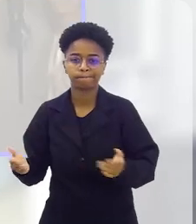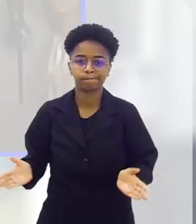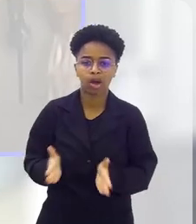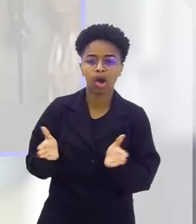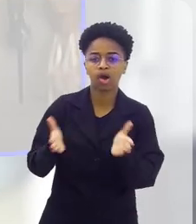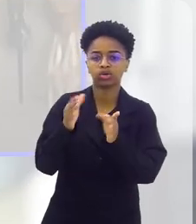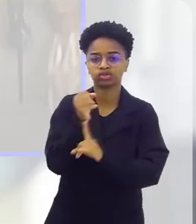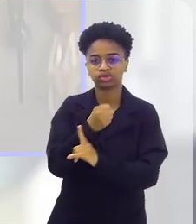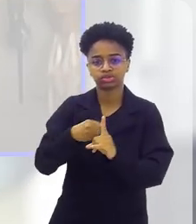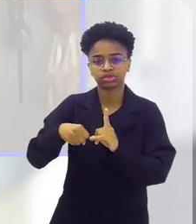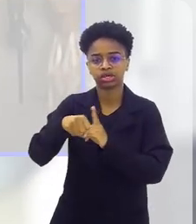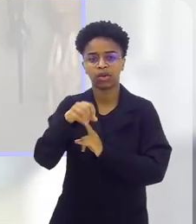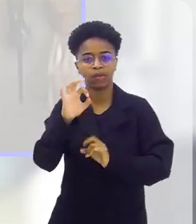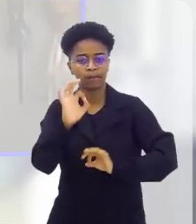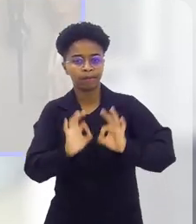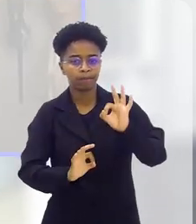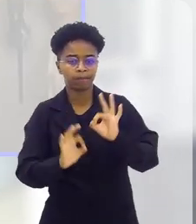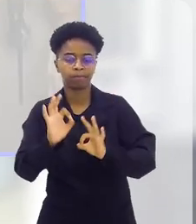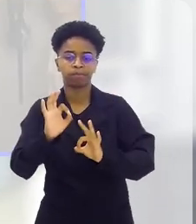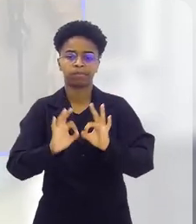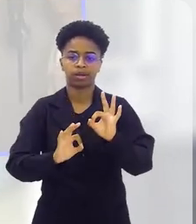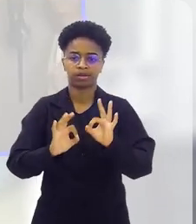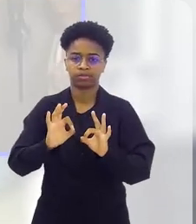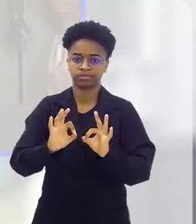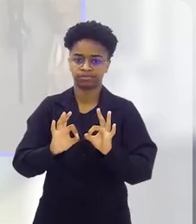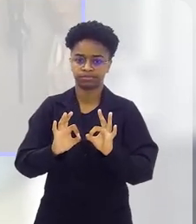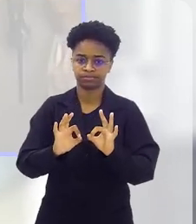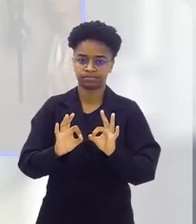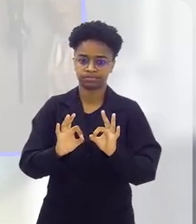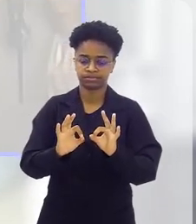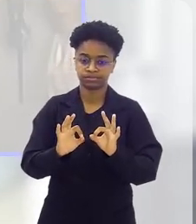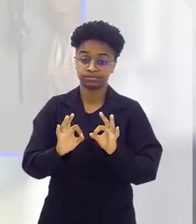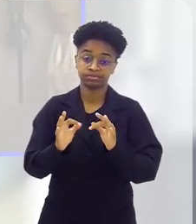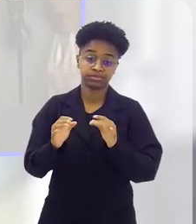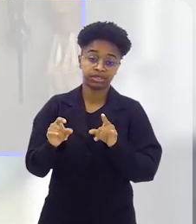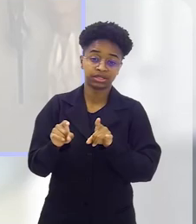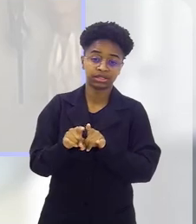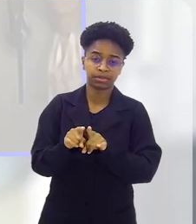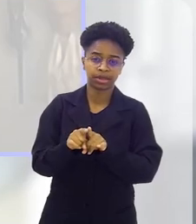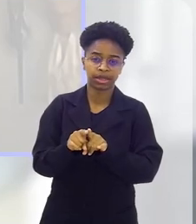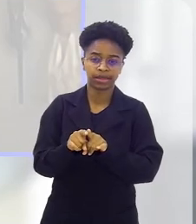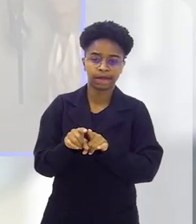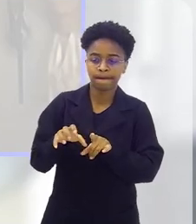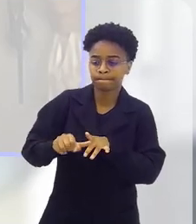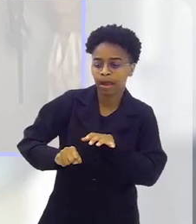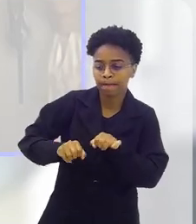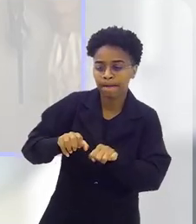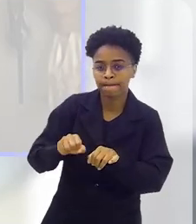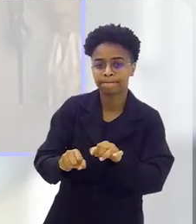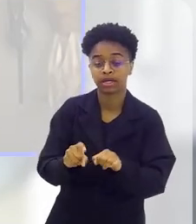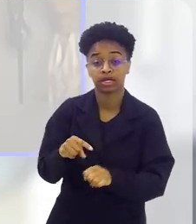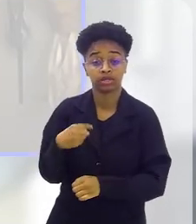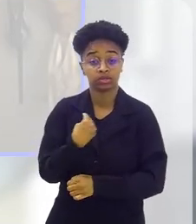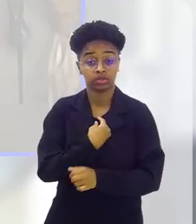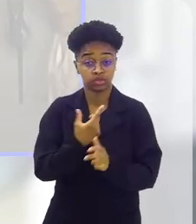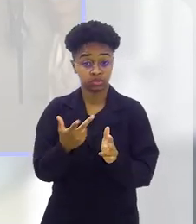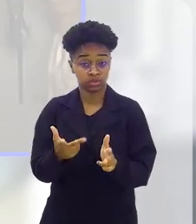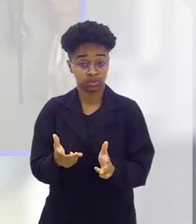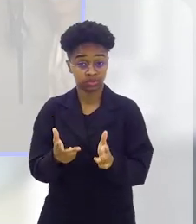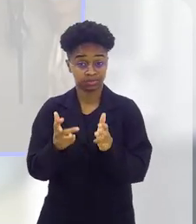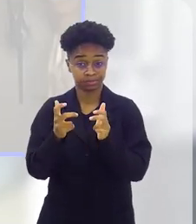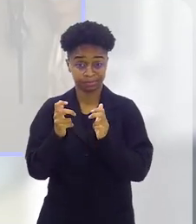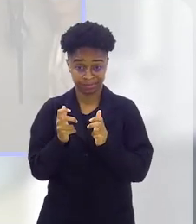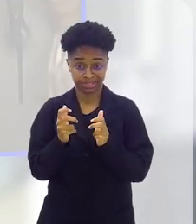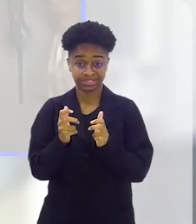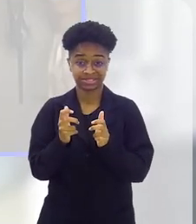sociais, de planejar, sabe? De explorar. E aí a gente